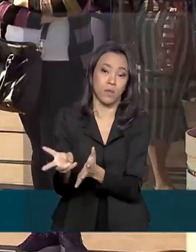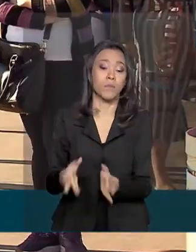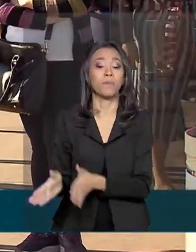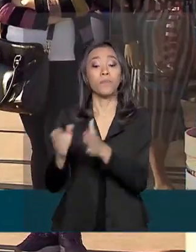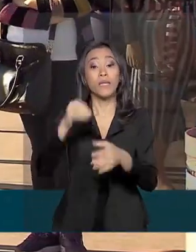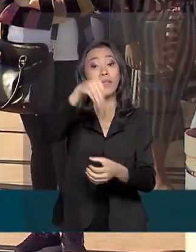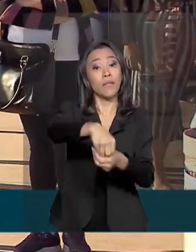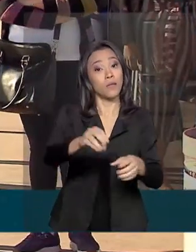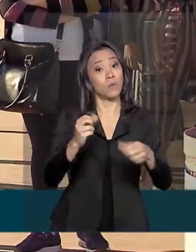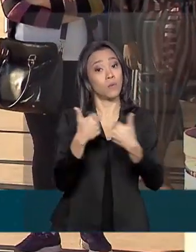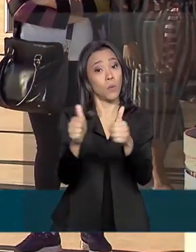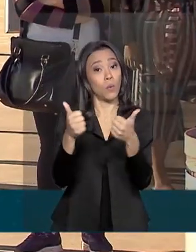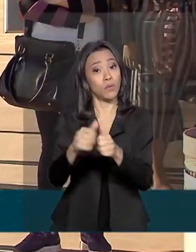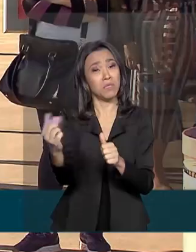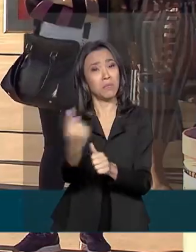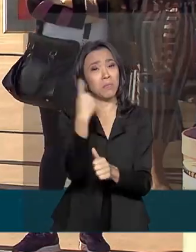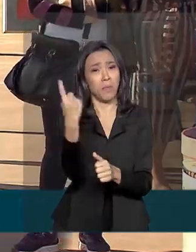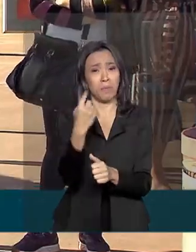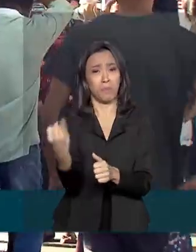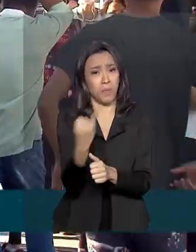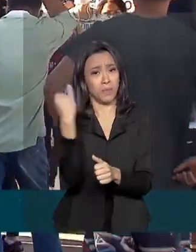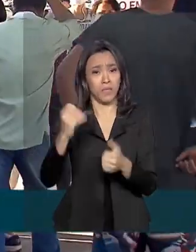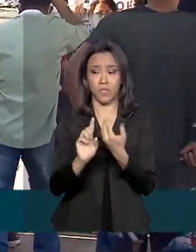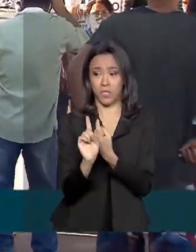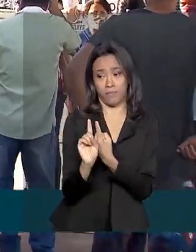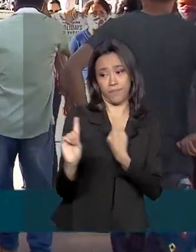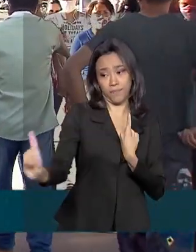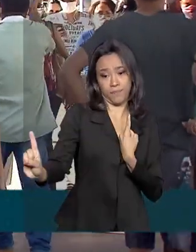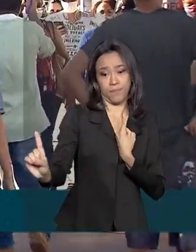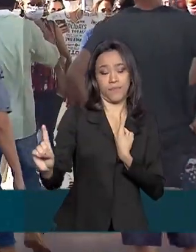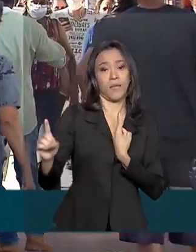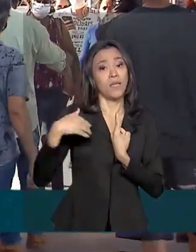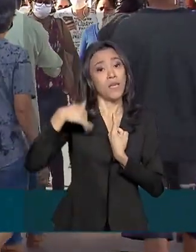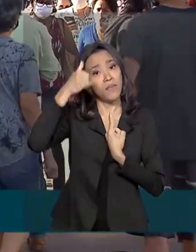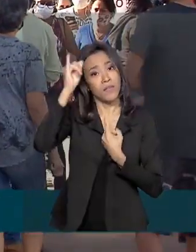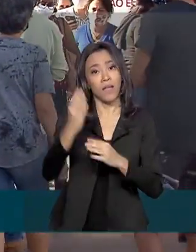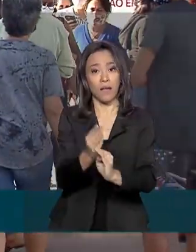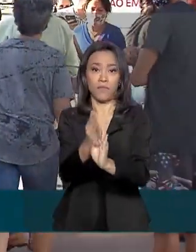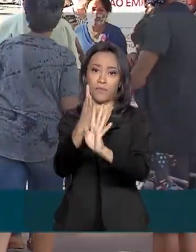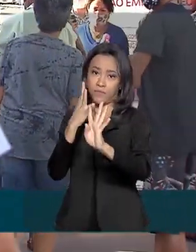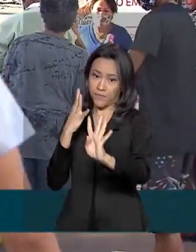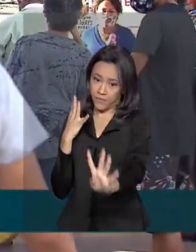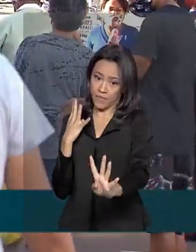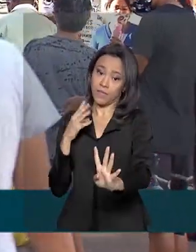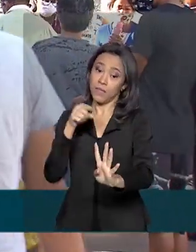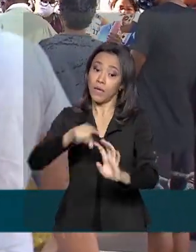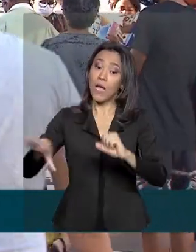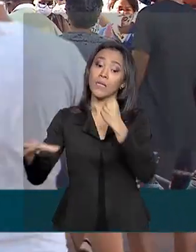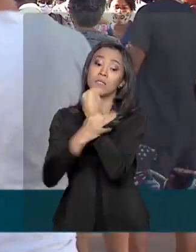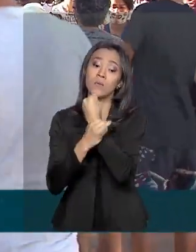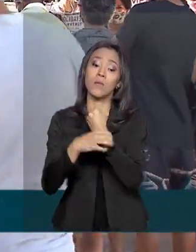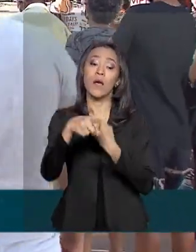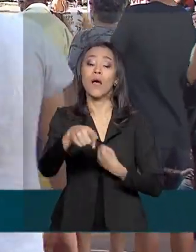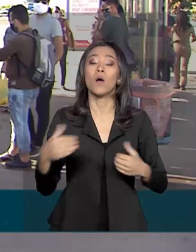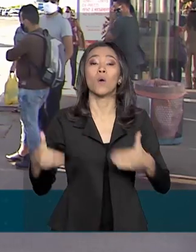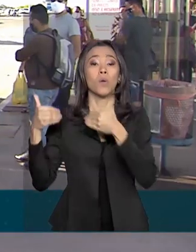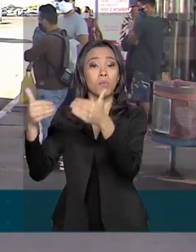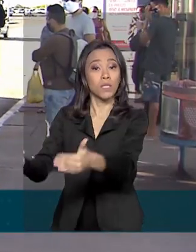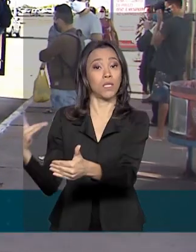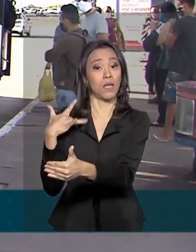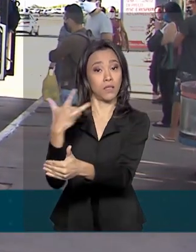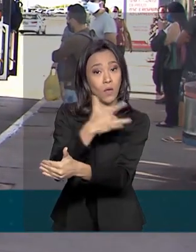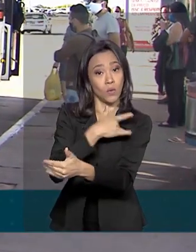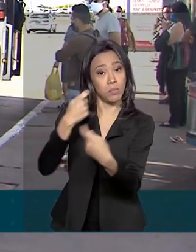é importante ainda manter a distância entre as pessoas e evitar a formação de filas. Para garantir isso, o Ministério da Saúde recomenda